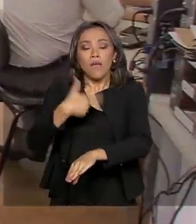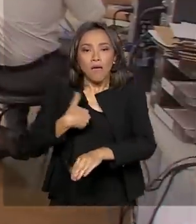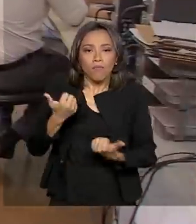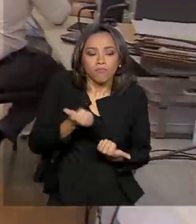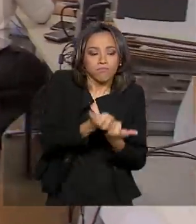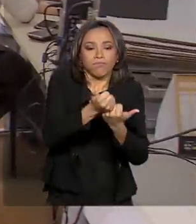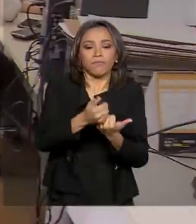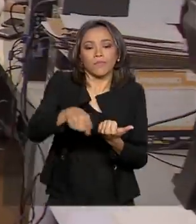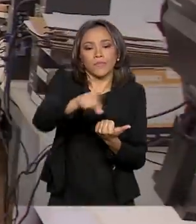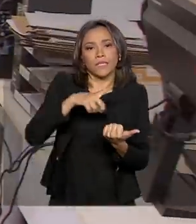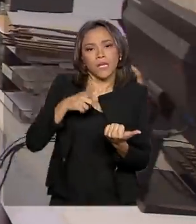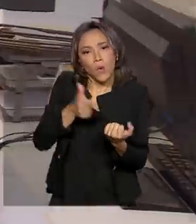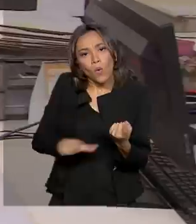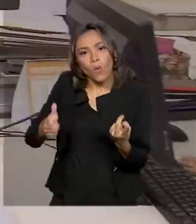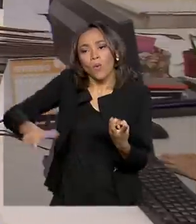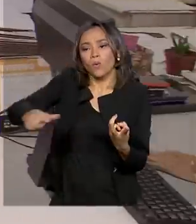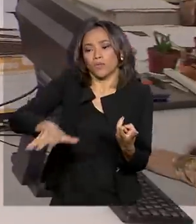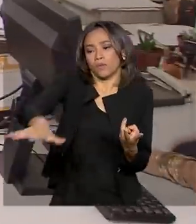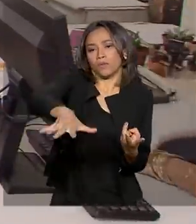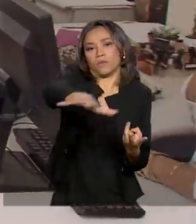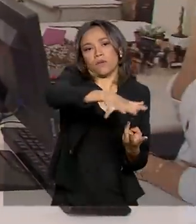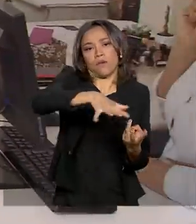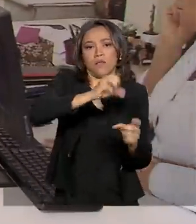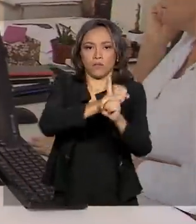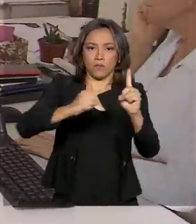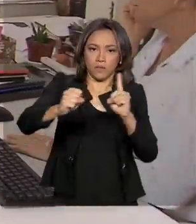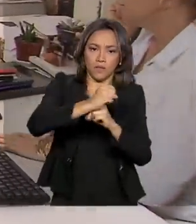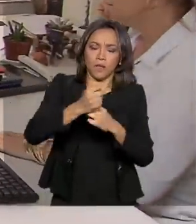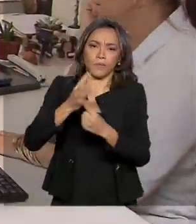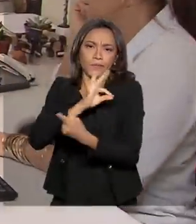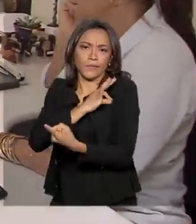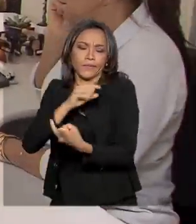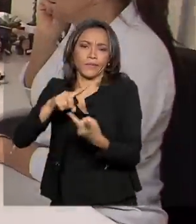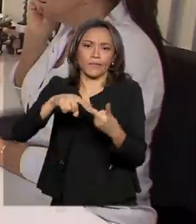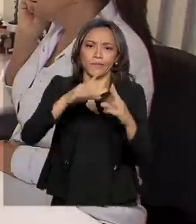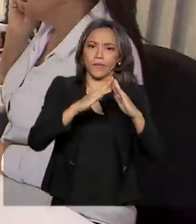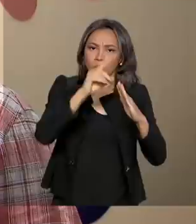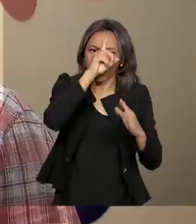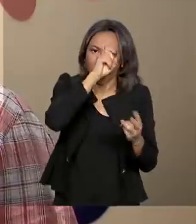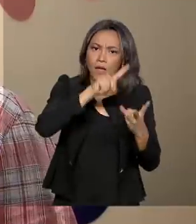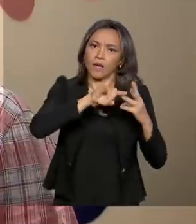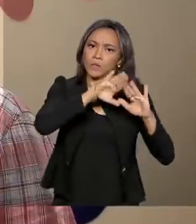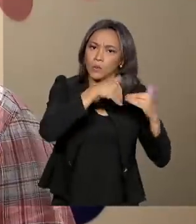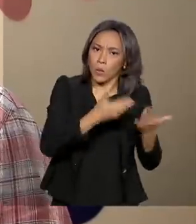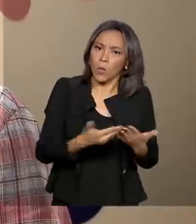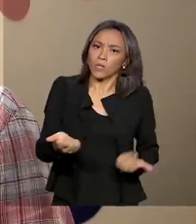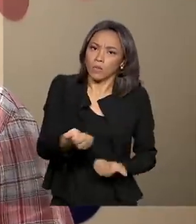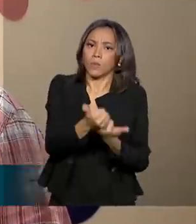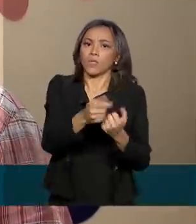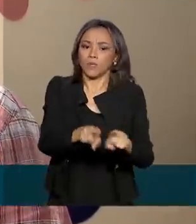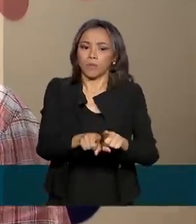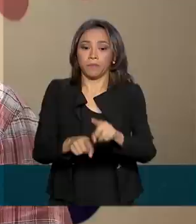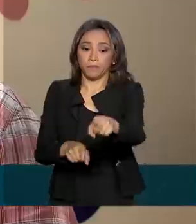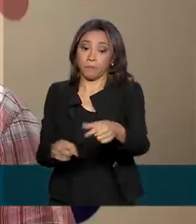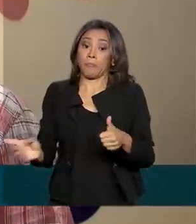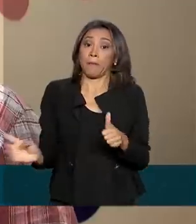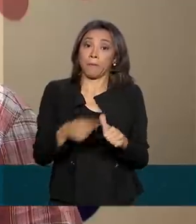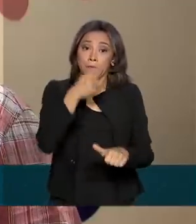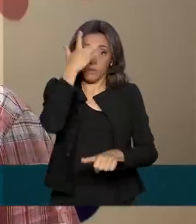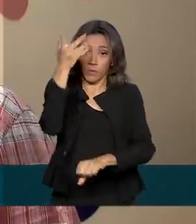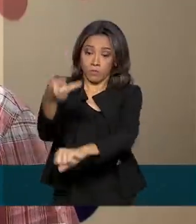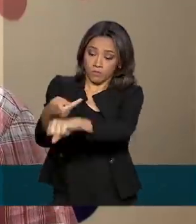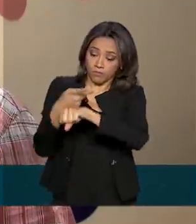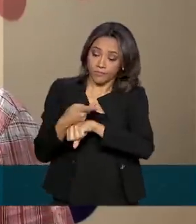integrada com outras esferas da sociedade, como a polícia, os hospitais e as escolas. Primeiro ela vai ser escutada, atendida.